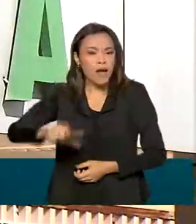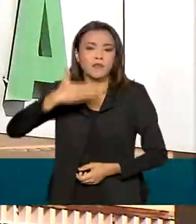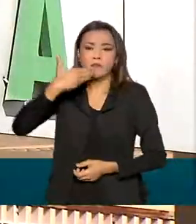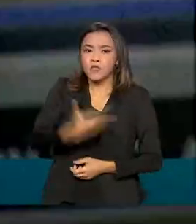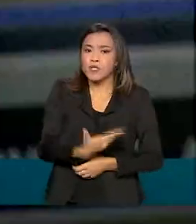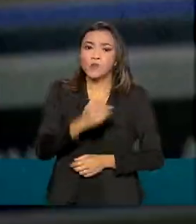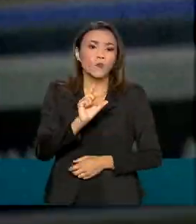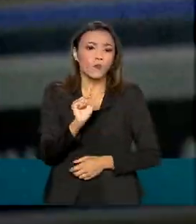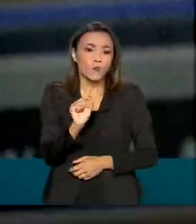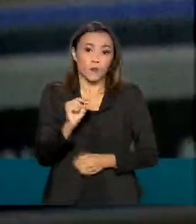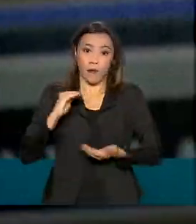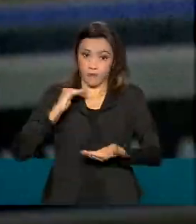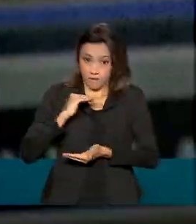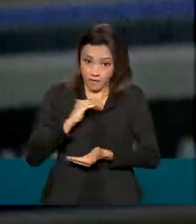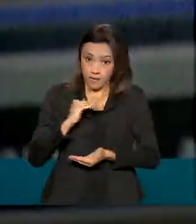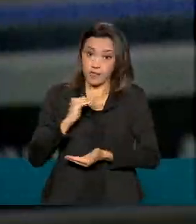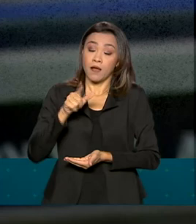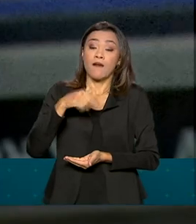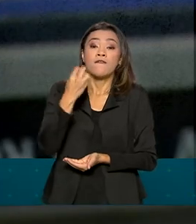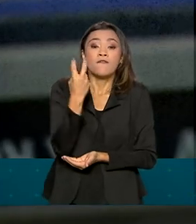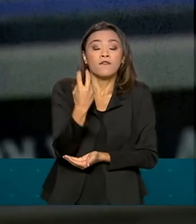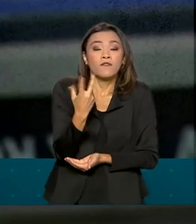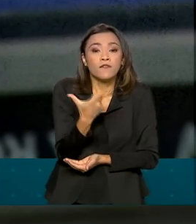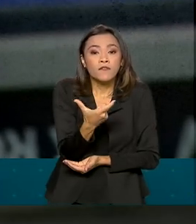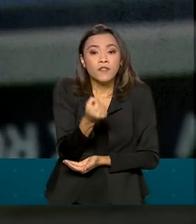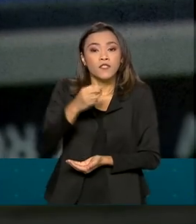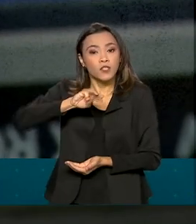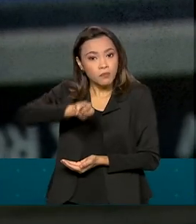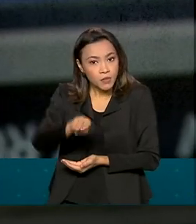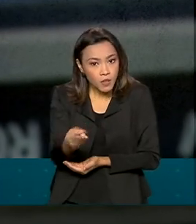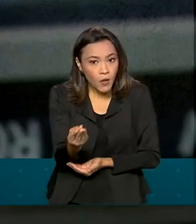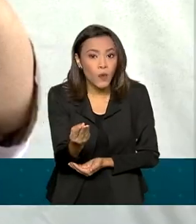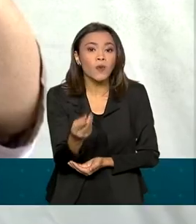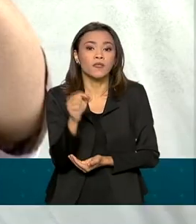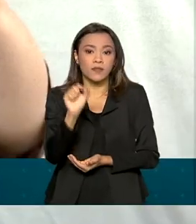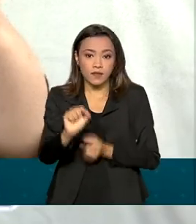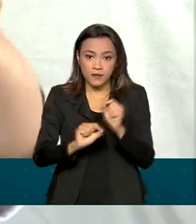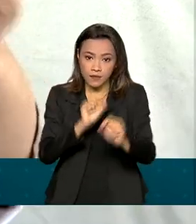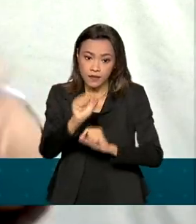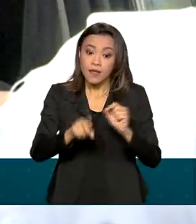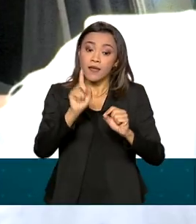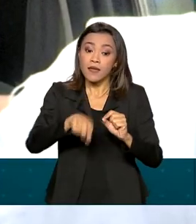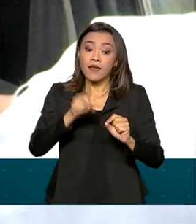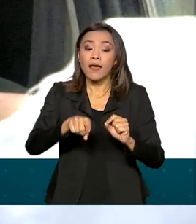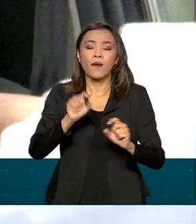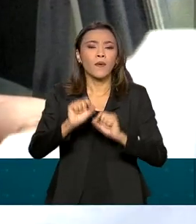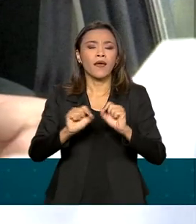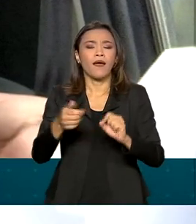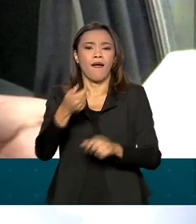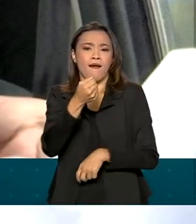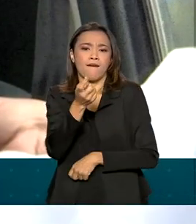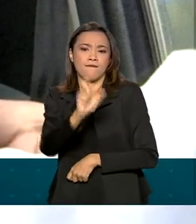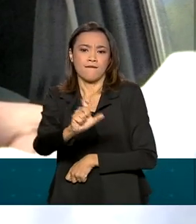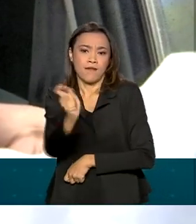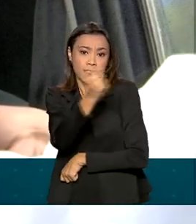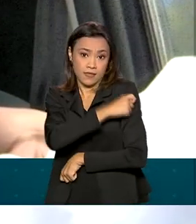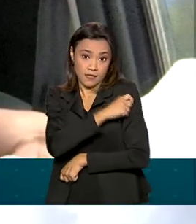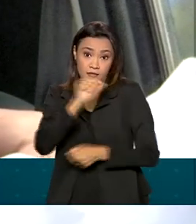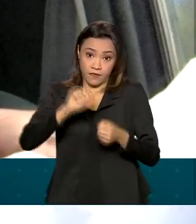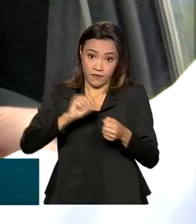autorização para importar 20 milhões de doses da vacina Covaxin fabricada na Índia. O pedido está em